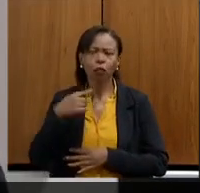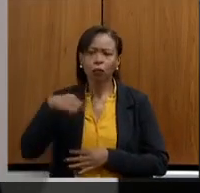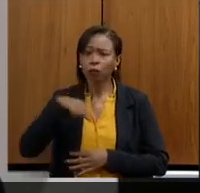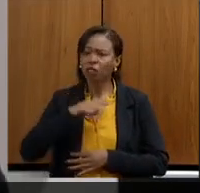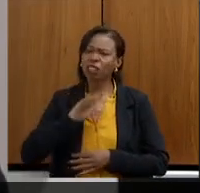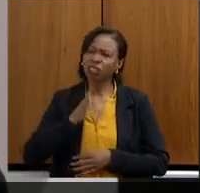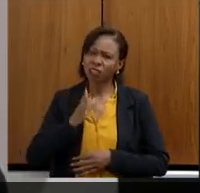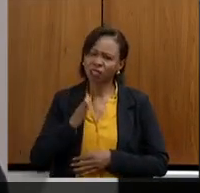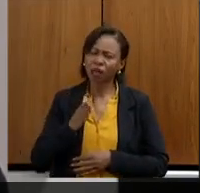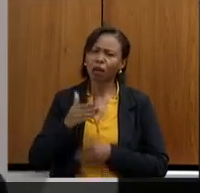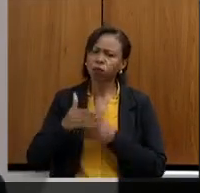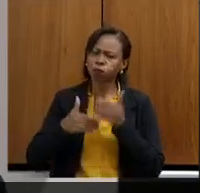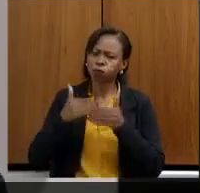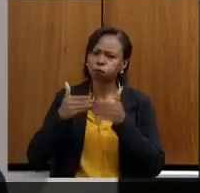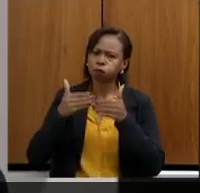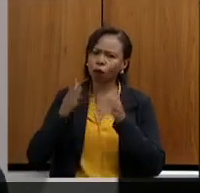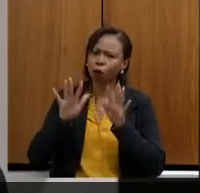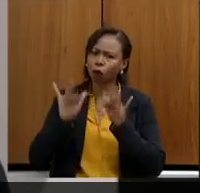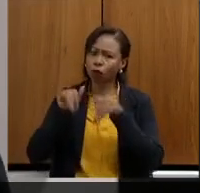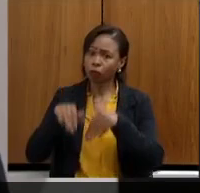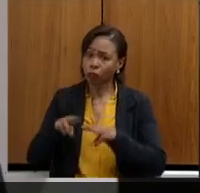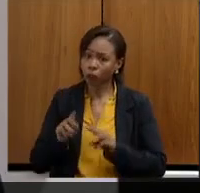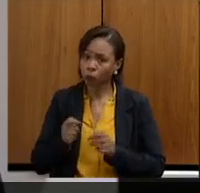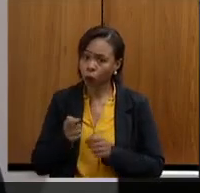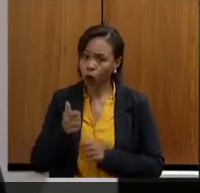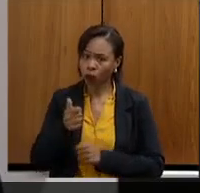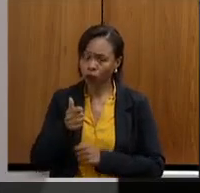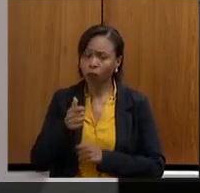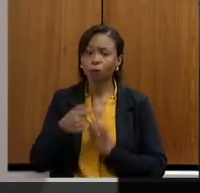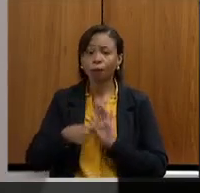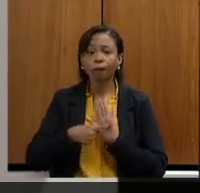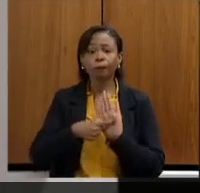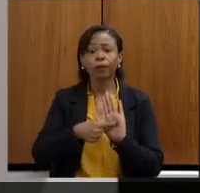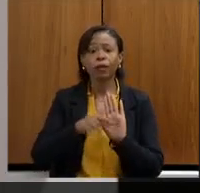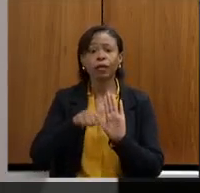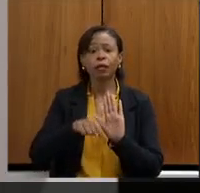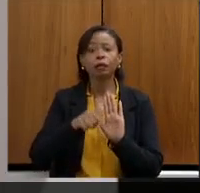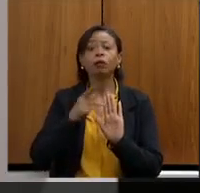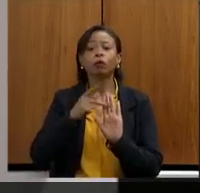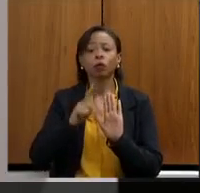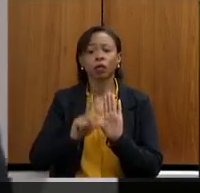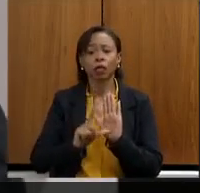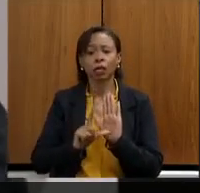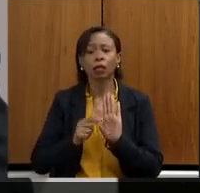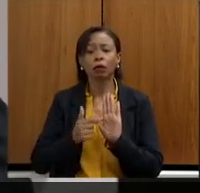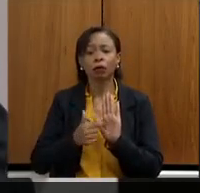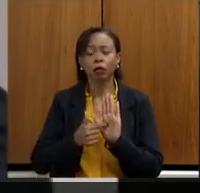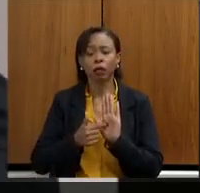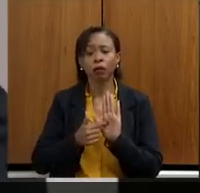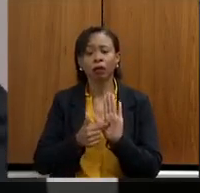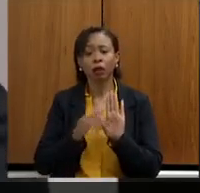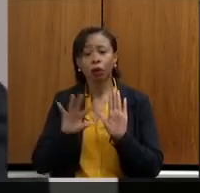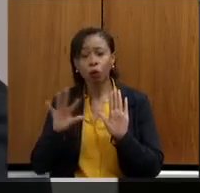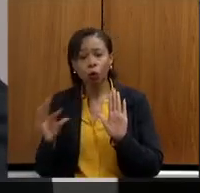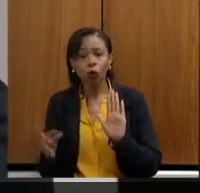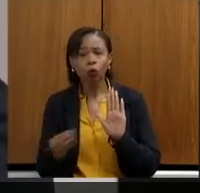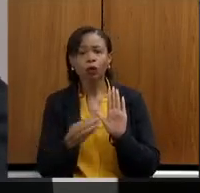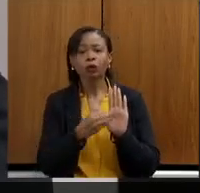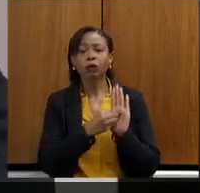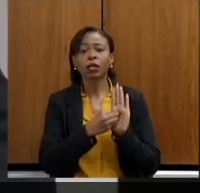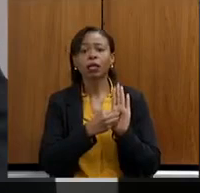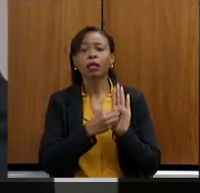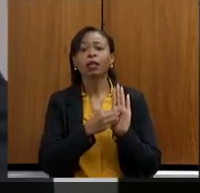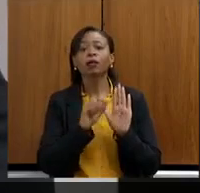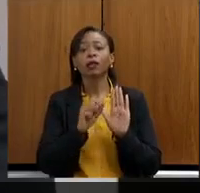acabando, para a gente apresentar para essa casa um projeto onde vamos colocar que